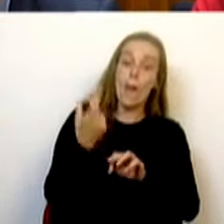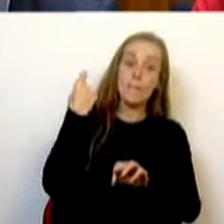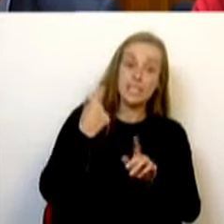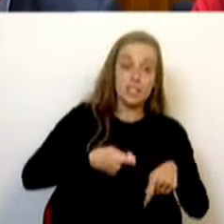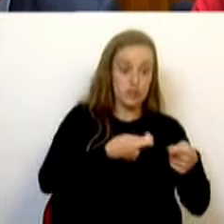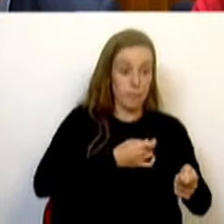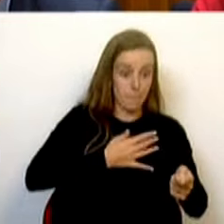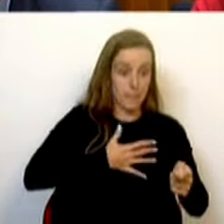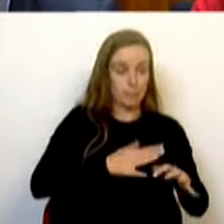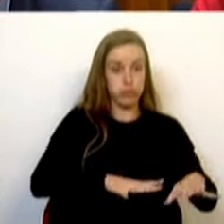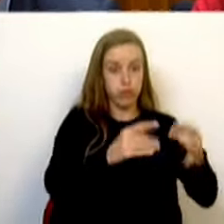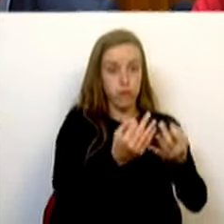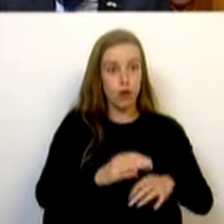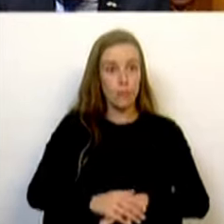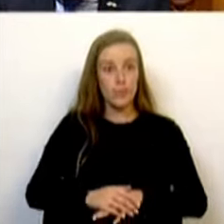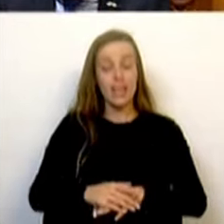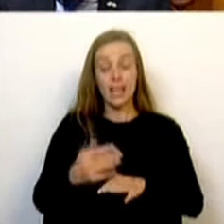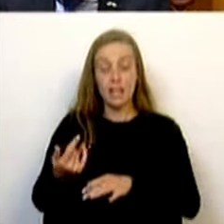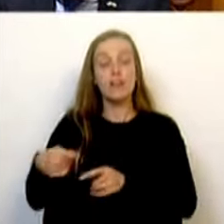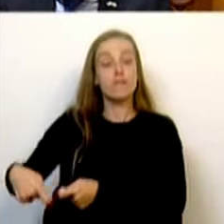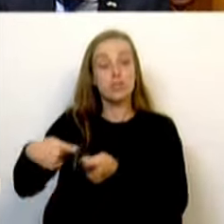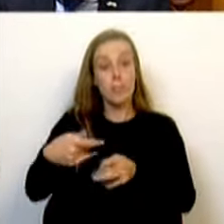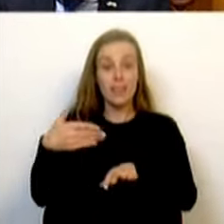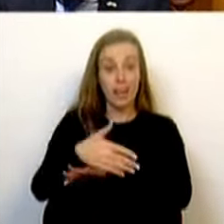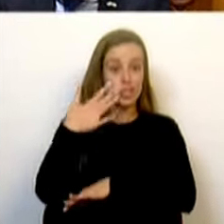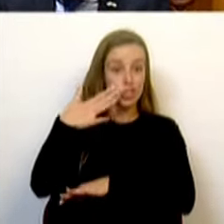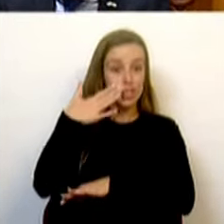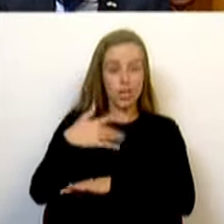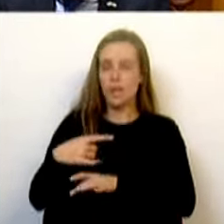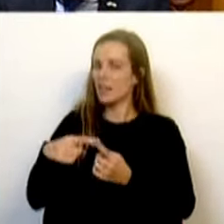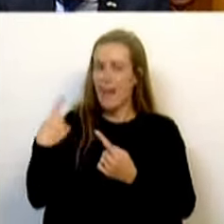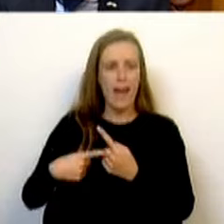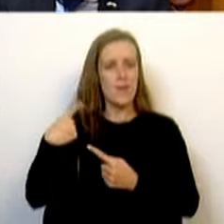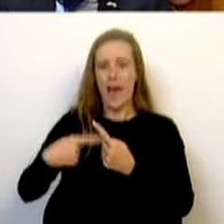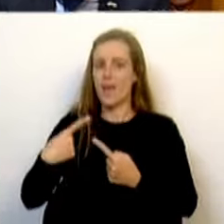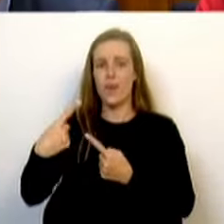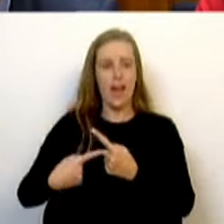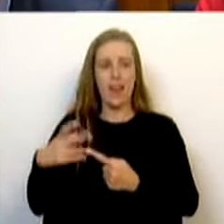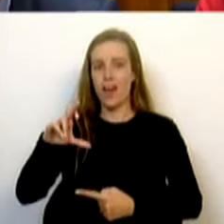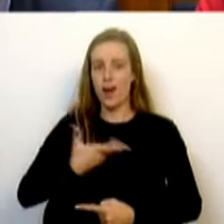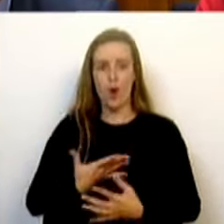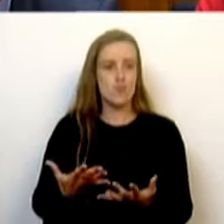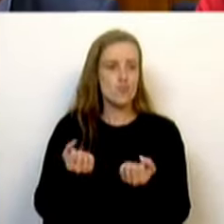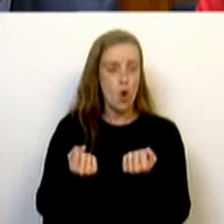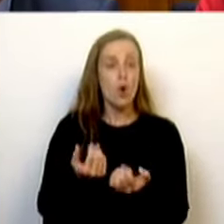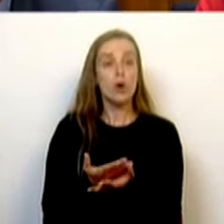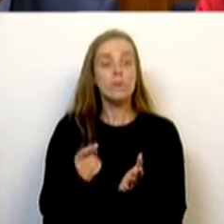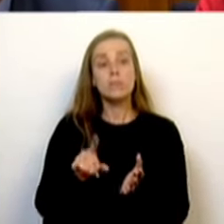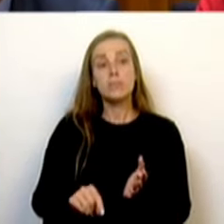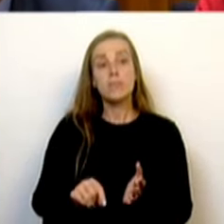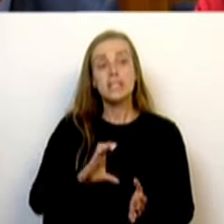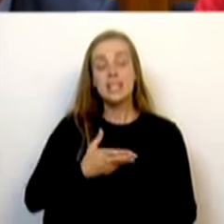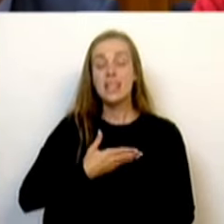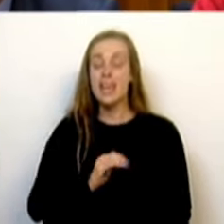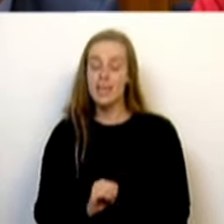empresarial. Investimento direto estrangeiro. Todos os anos batemos recordes. E eu lembro-me, quando agora a ausência da SPP